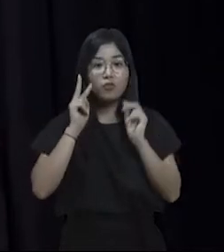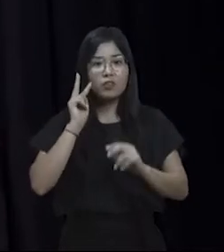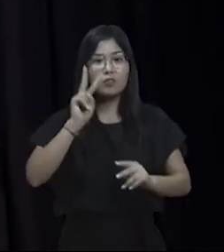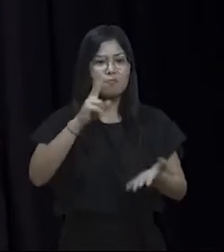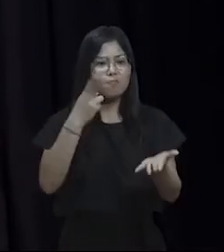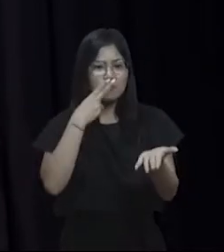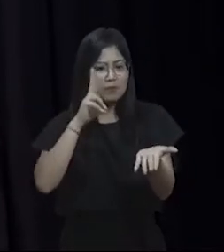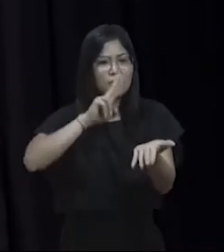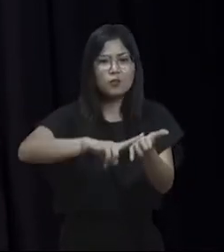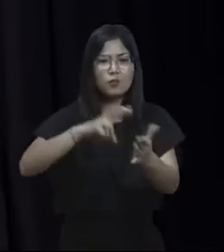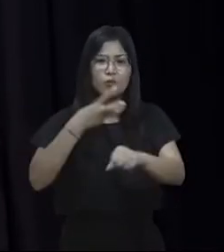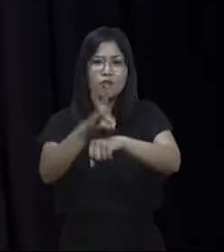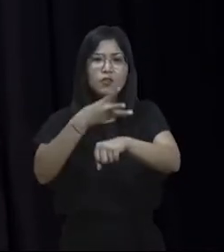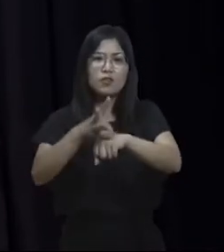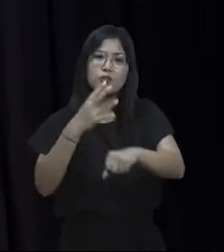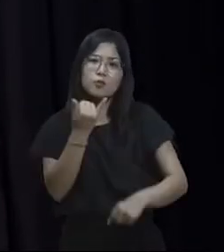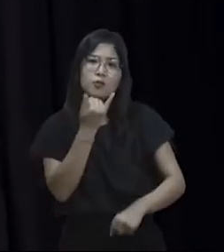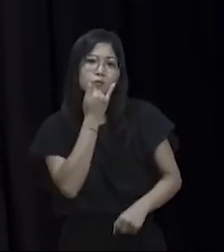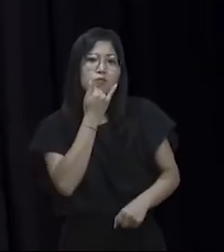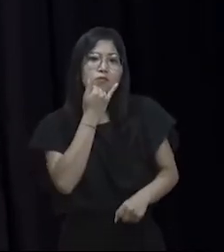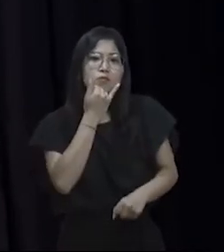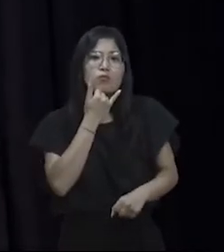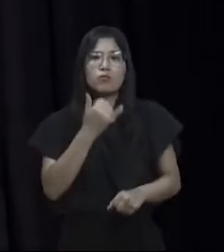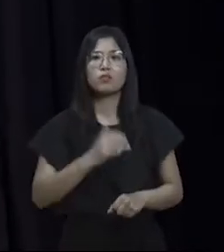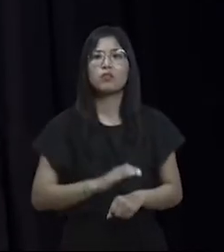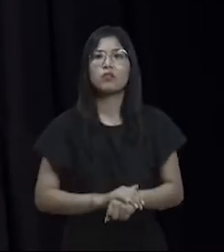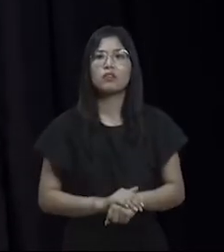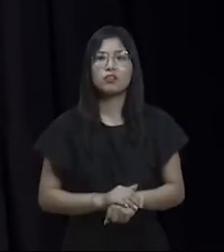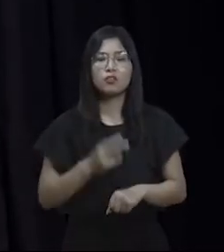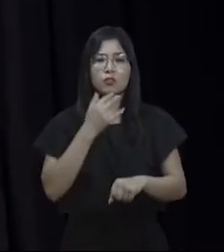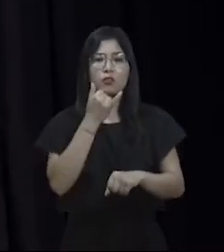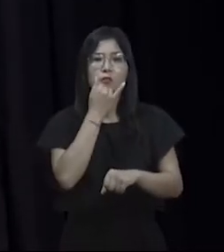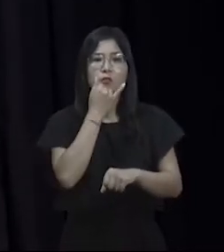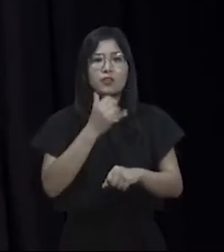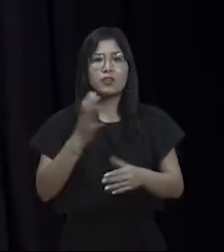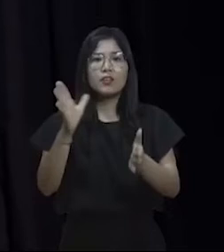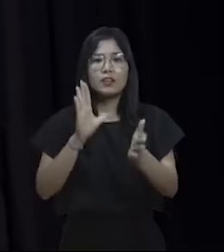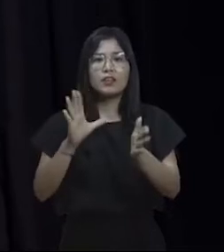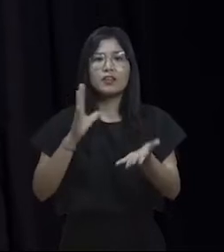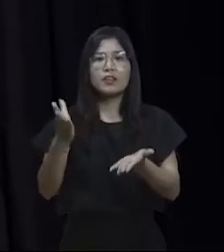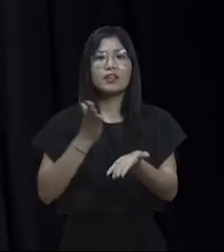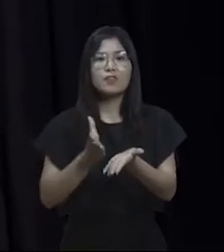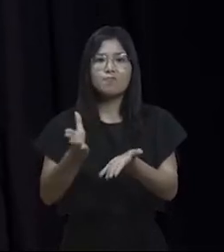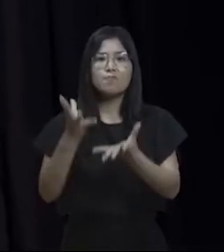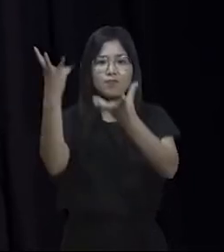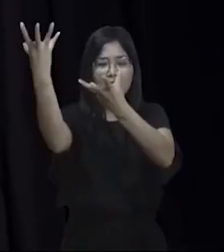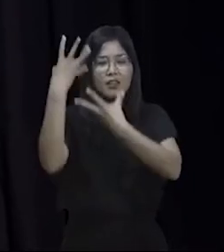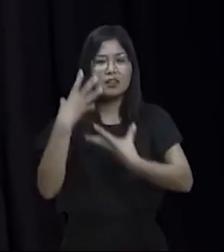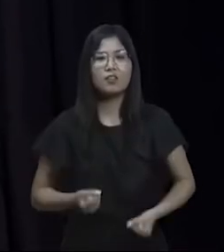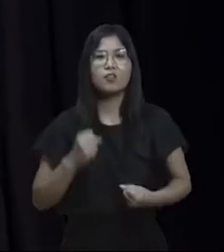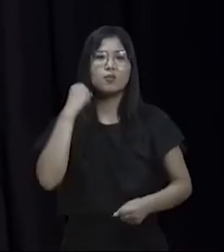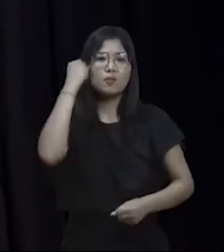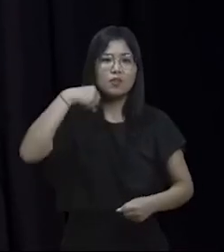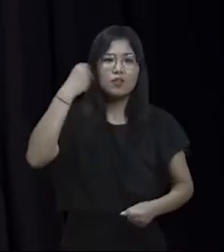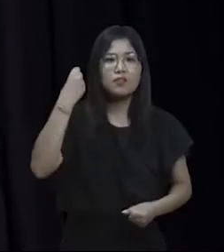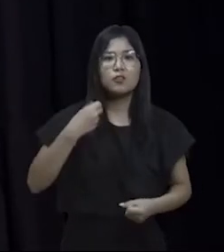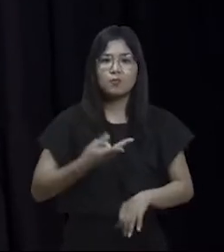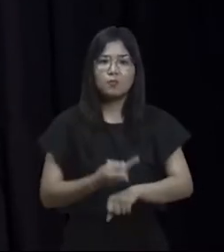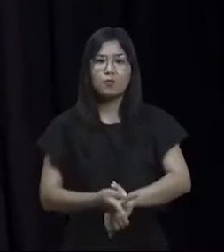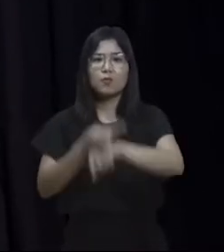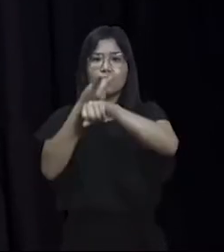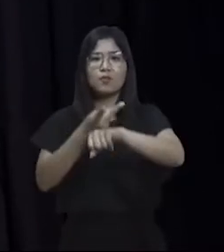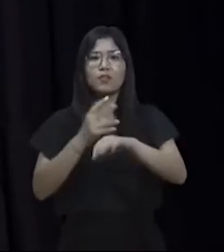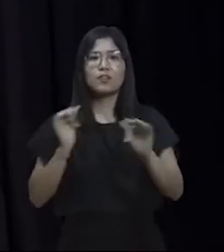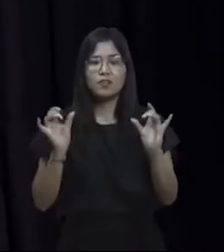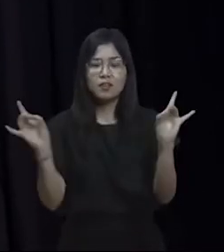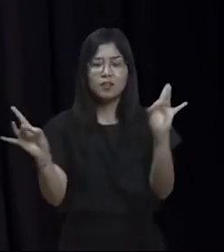mensagem por WhatsApp. Desculpa, porque eu acho que talvez este seja o último ano que eu recebo este prêmio. Eu sou dos senadores que foram premiados, que está terminando